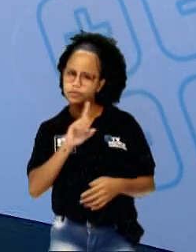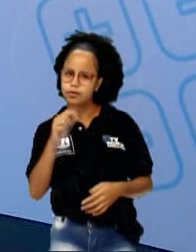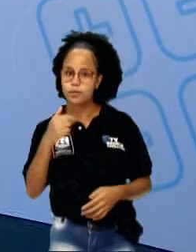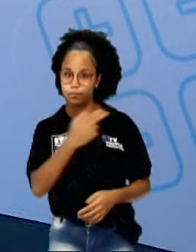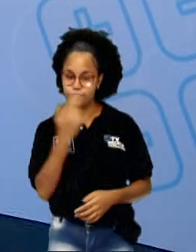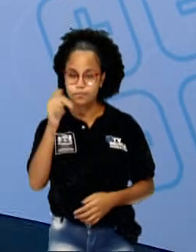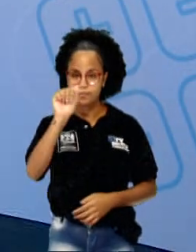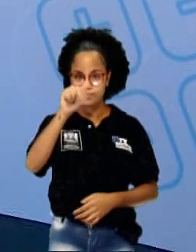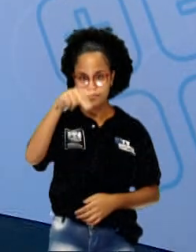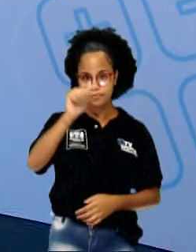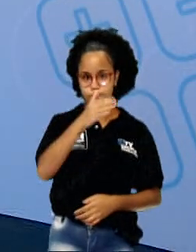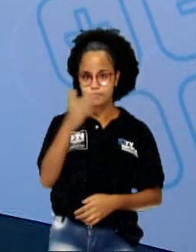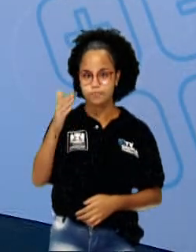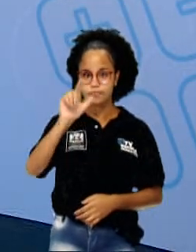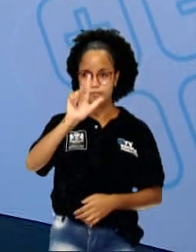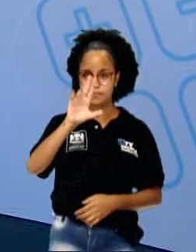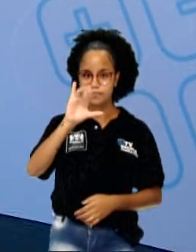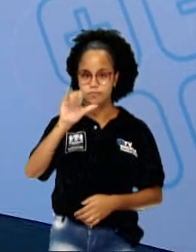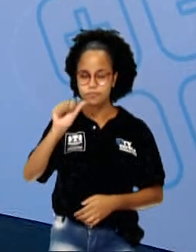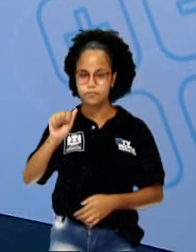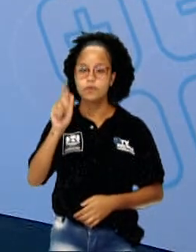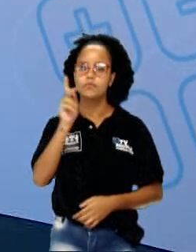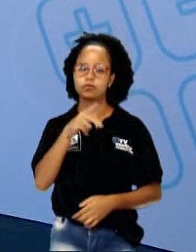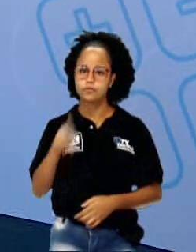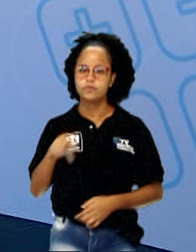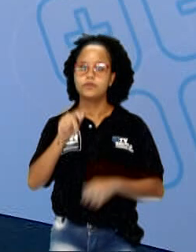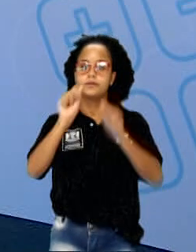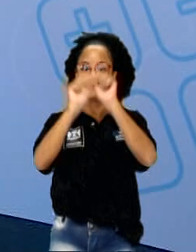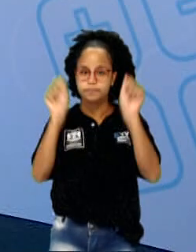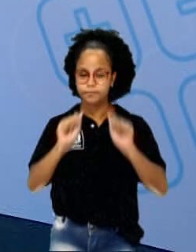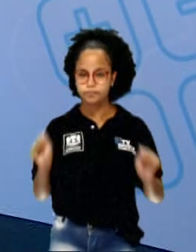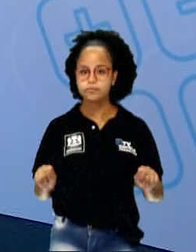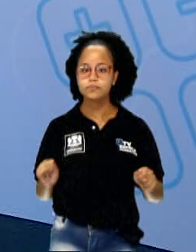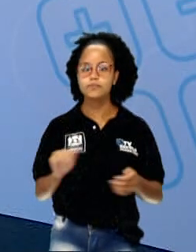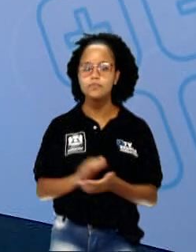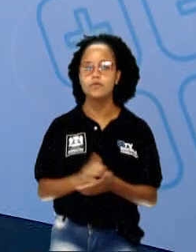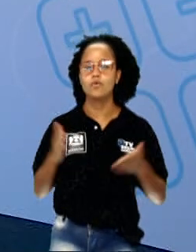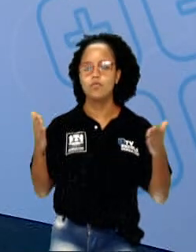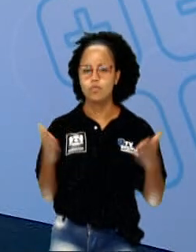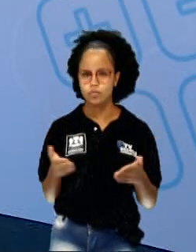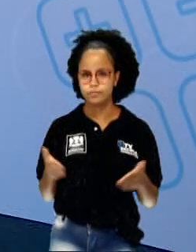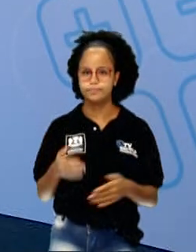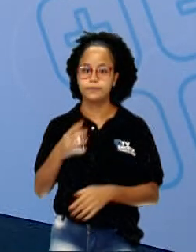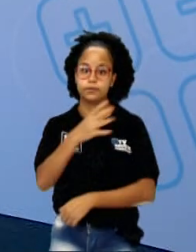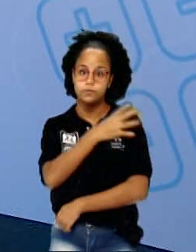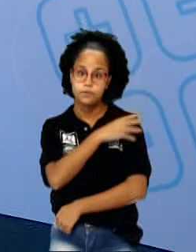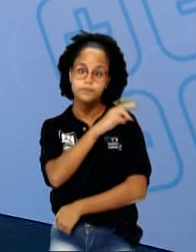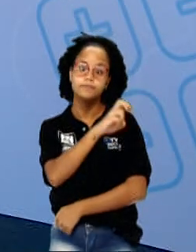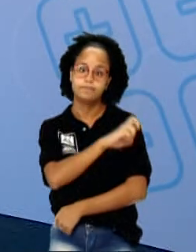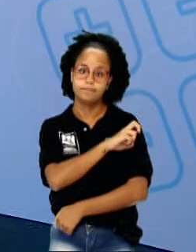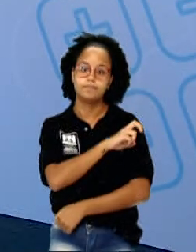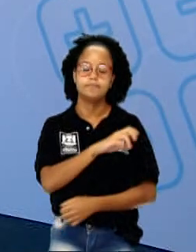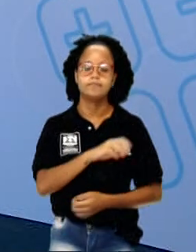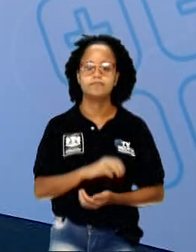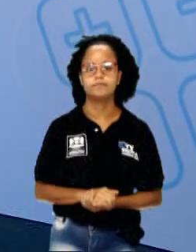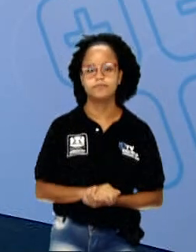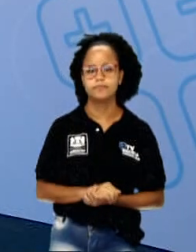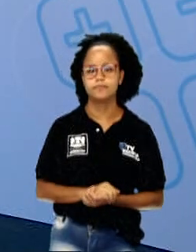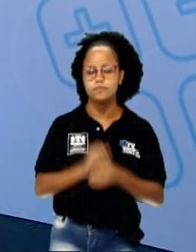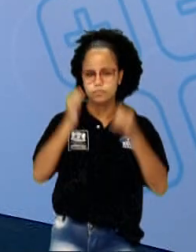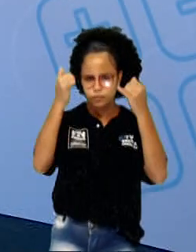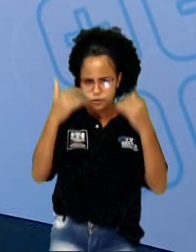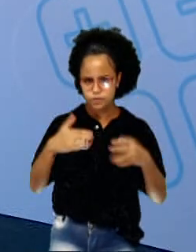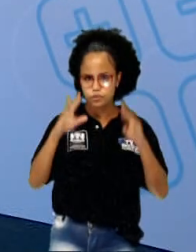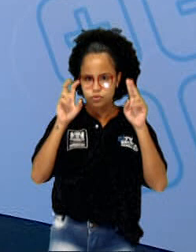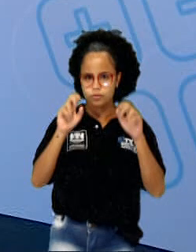Ana Lúcia, professora de arte, e hoje a gente vai falar para uma aula do quarto ao quinto ano. E a gente vai falar um pouquinho